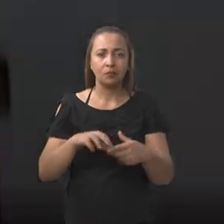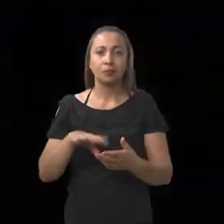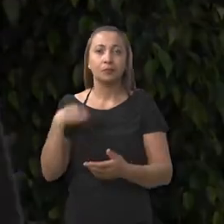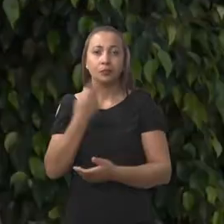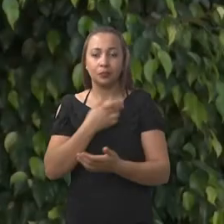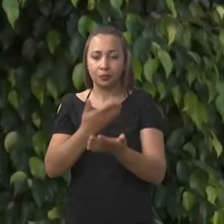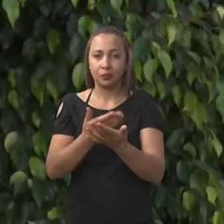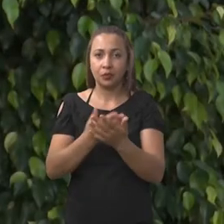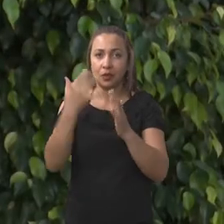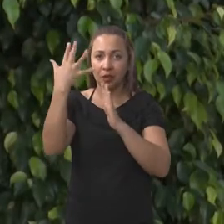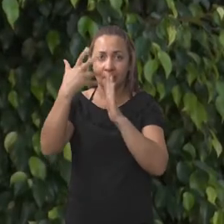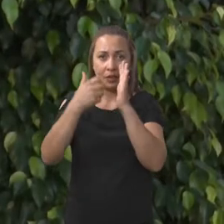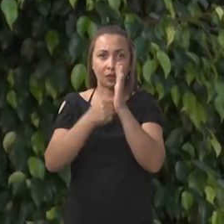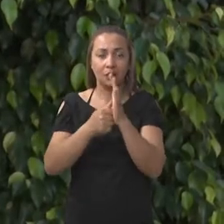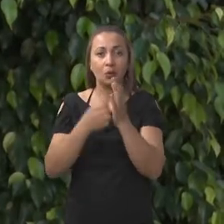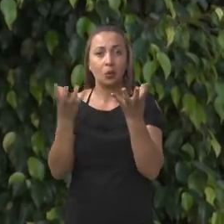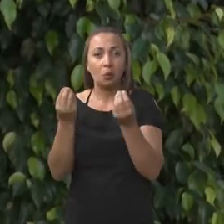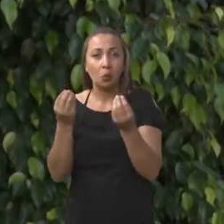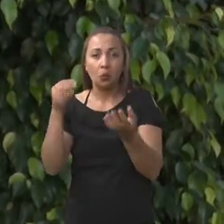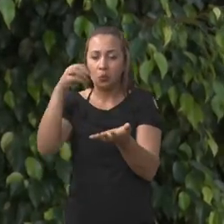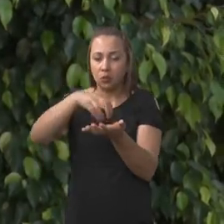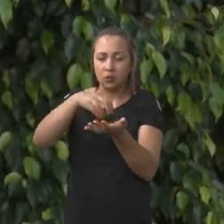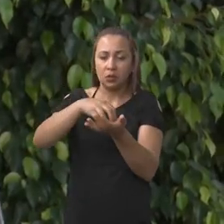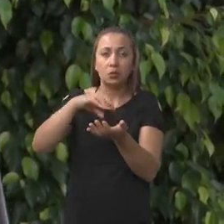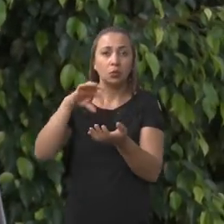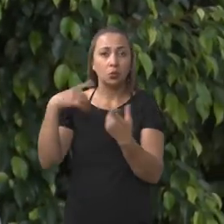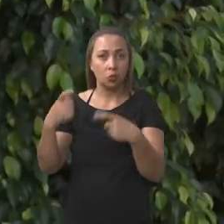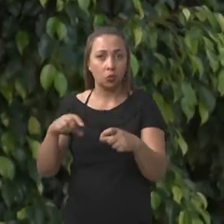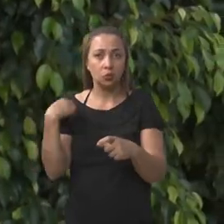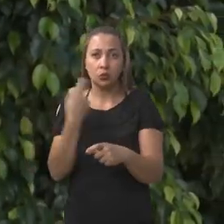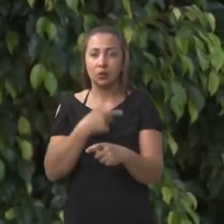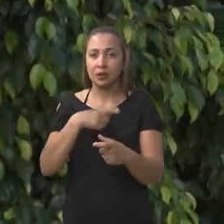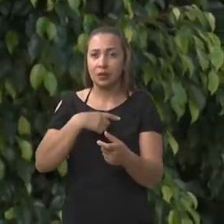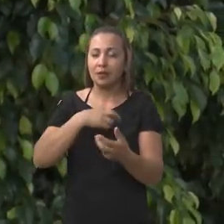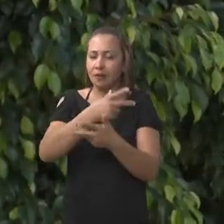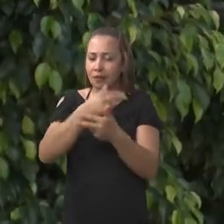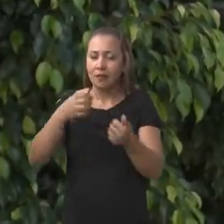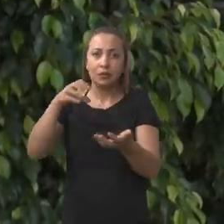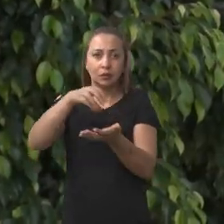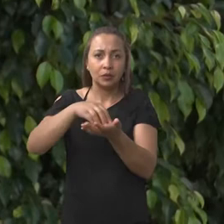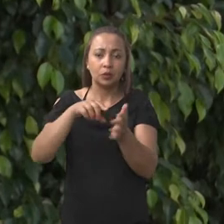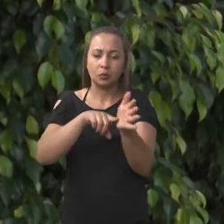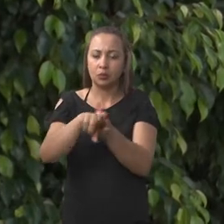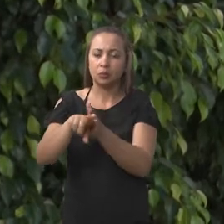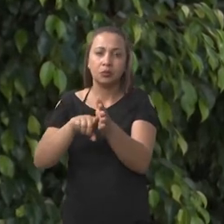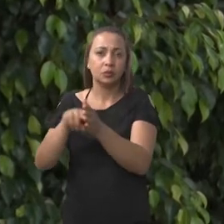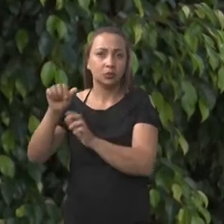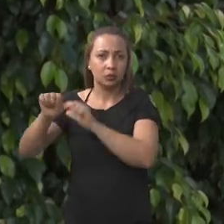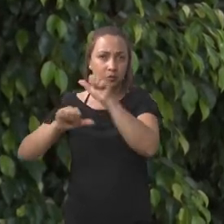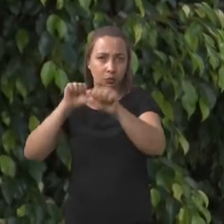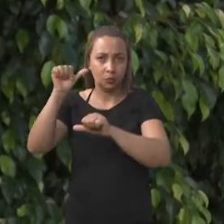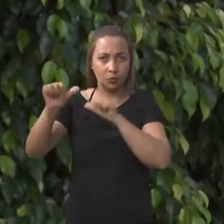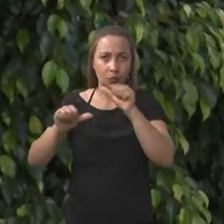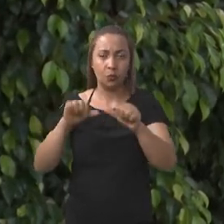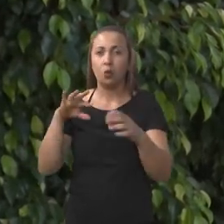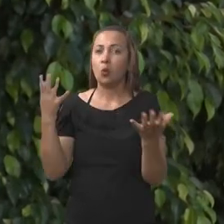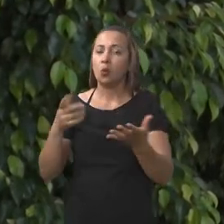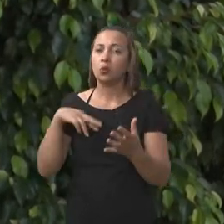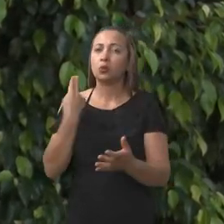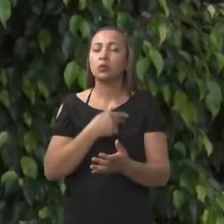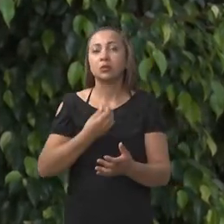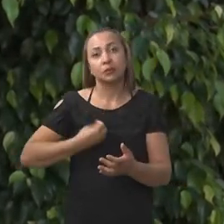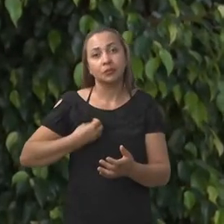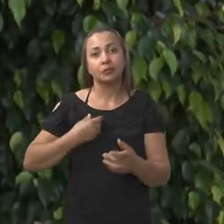participar. O nosso estudo, ele caracteriza-se como um estudo multicêntrico, onde nós temos vários centros de pesquisa envolvidos. Então, hoje nós estamos